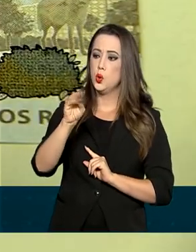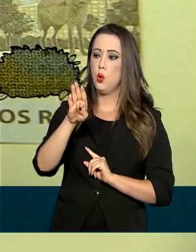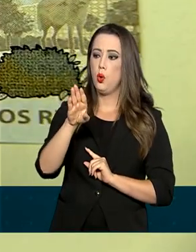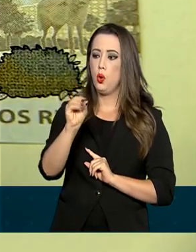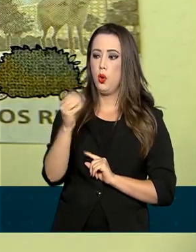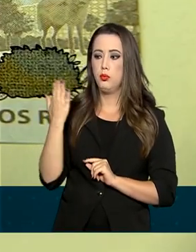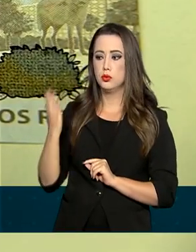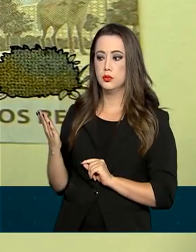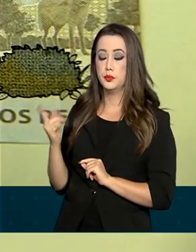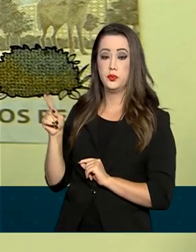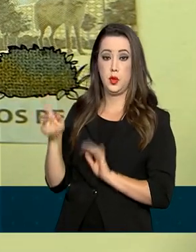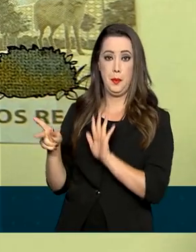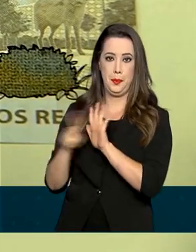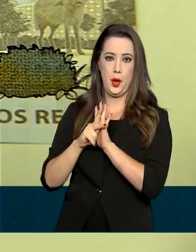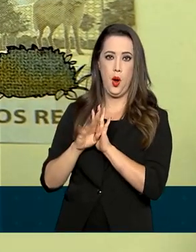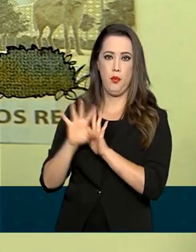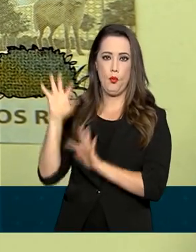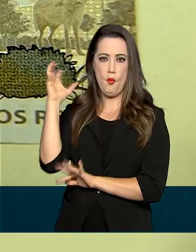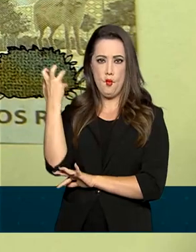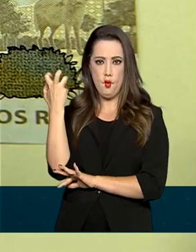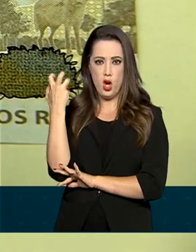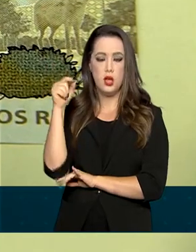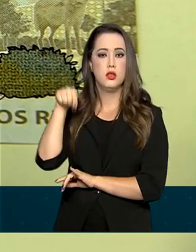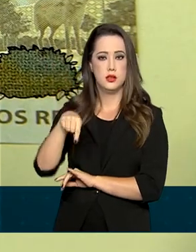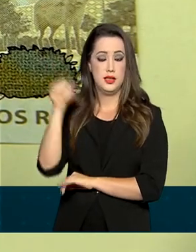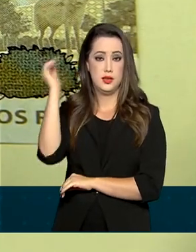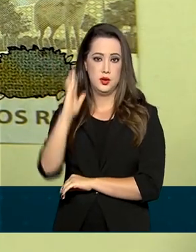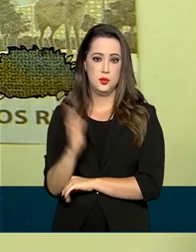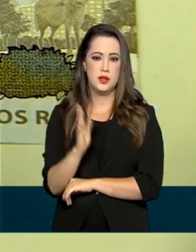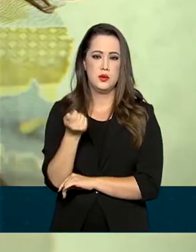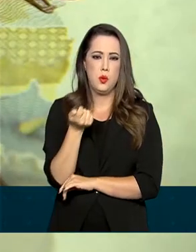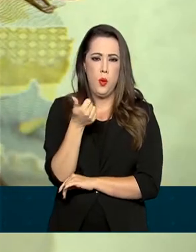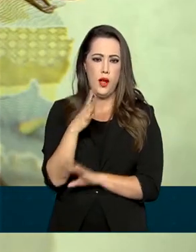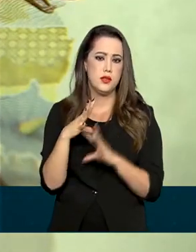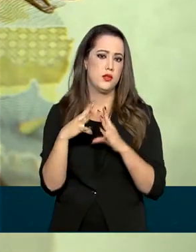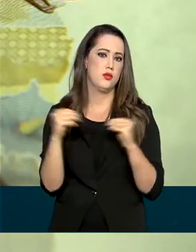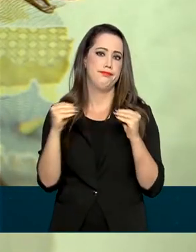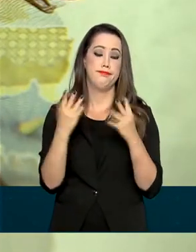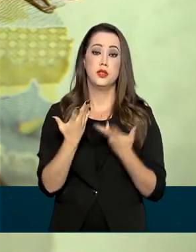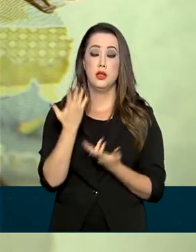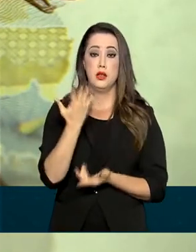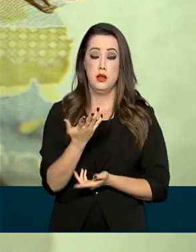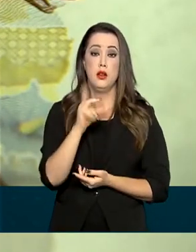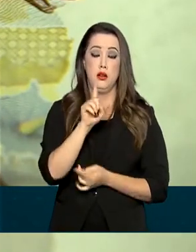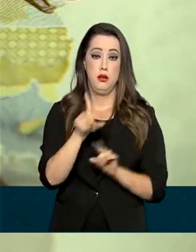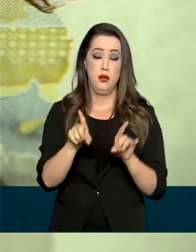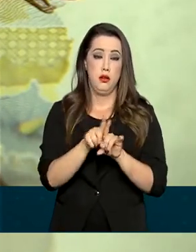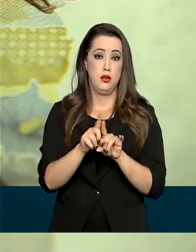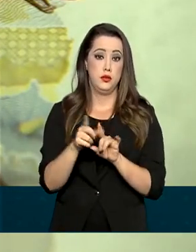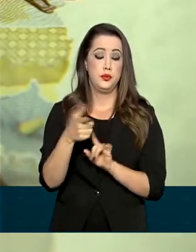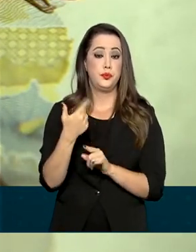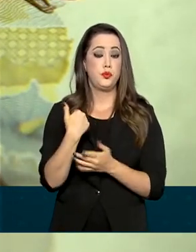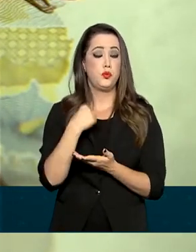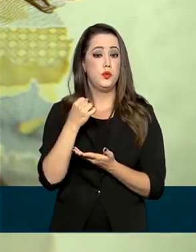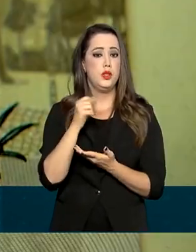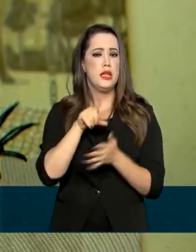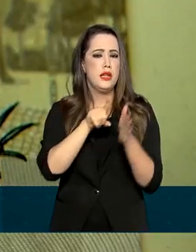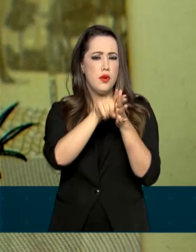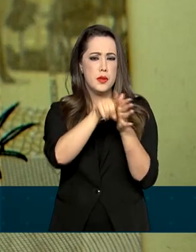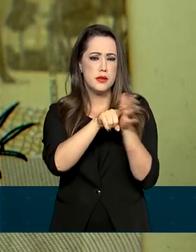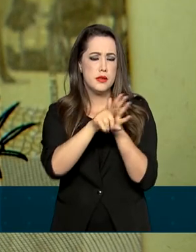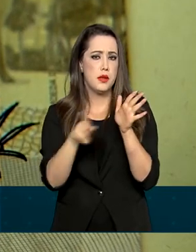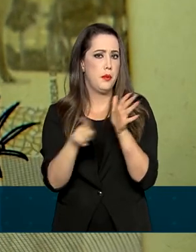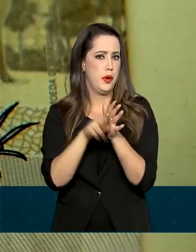bicho típico do cerrado brasileiro que está em extinção. Em 2001, o Banco Central fez uma pesquisa para eleger quais animais da fauna brasileira